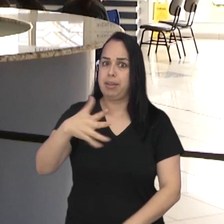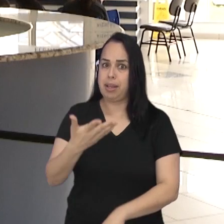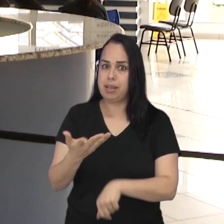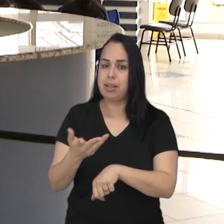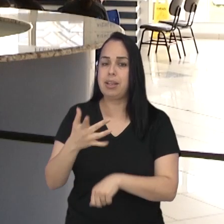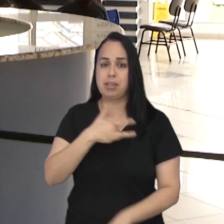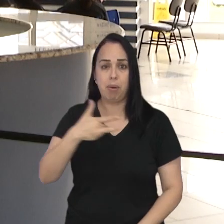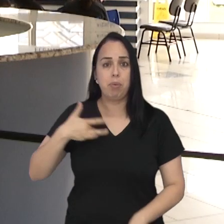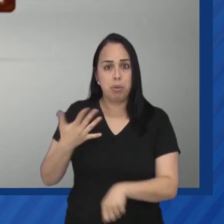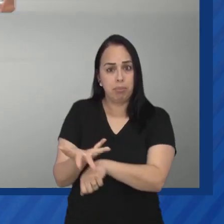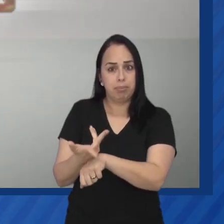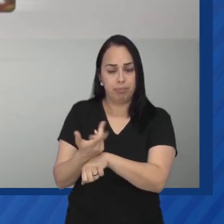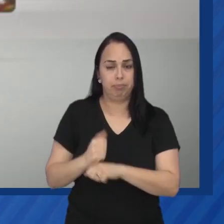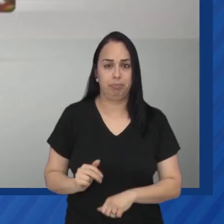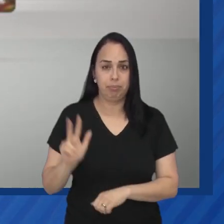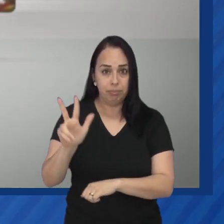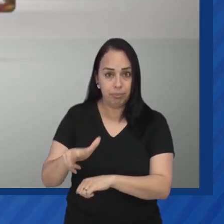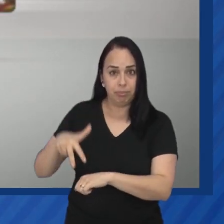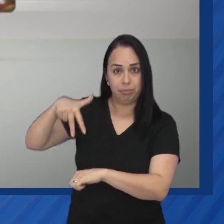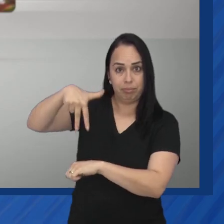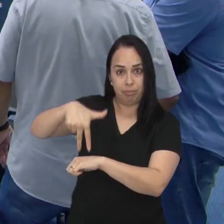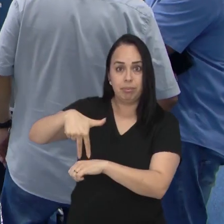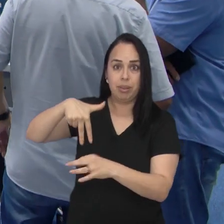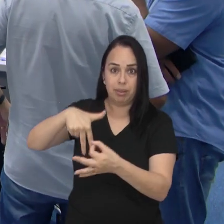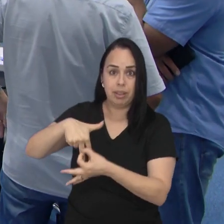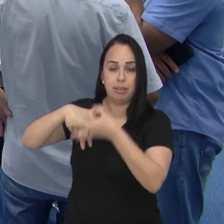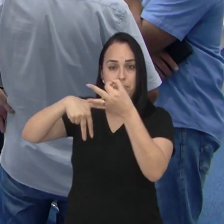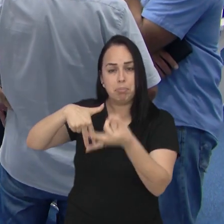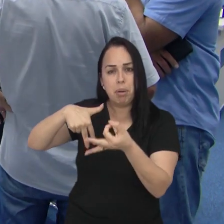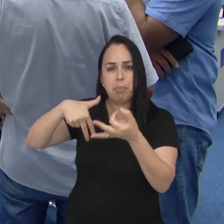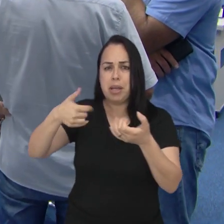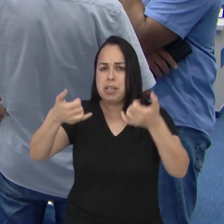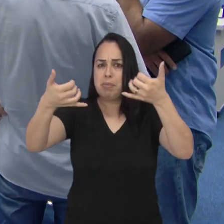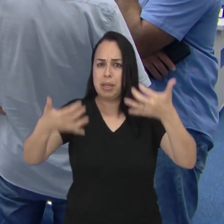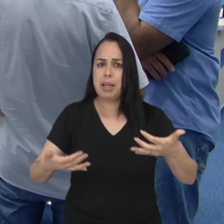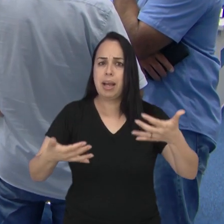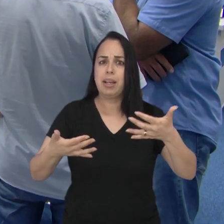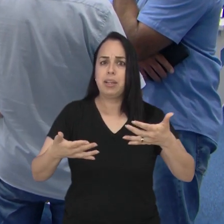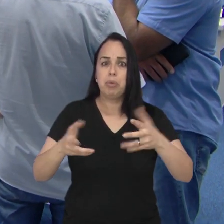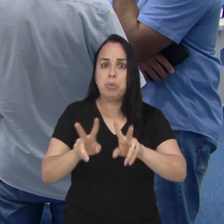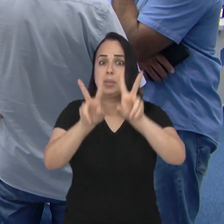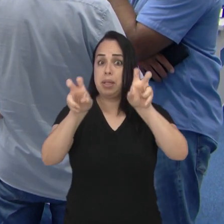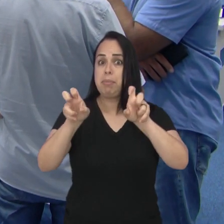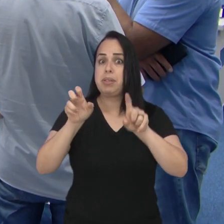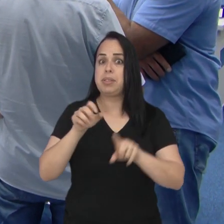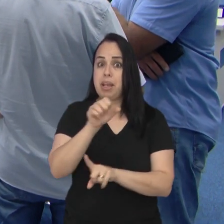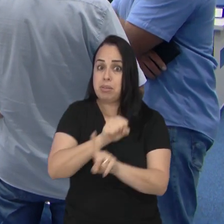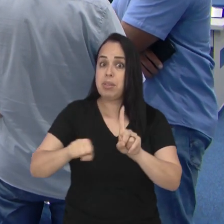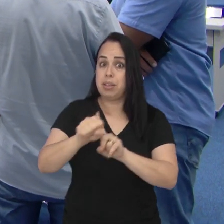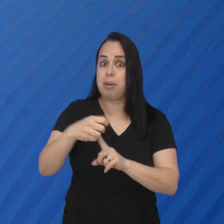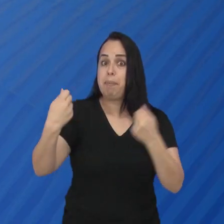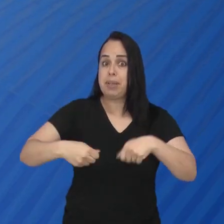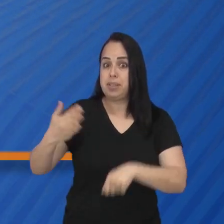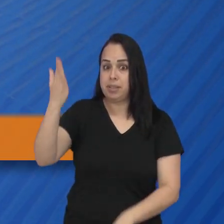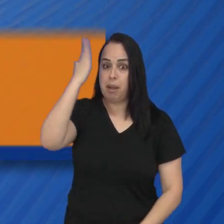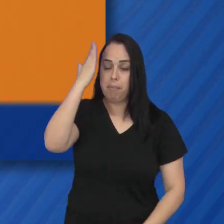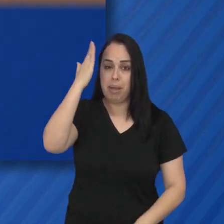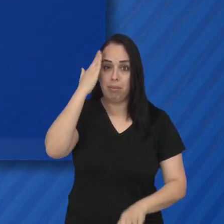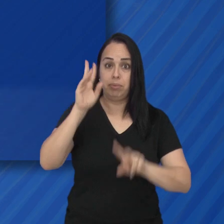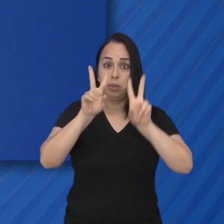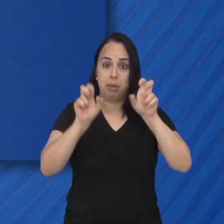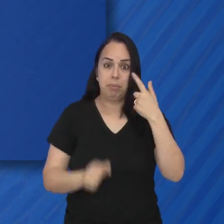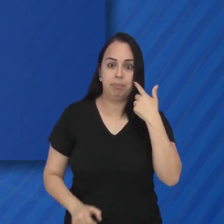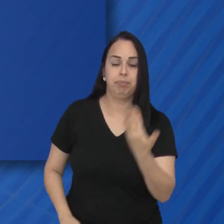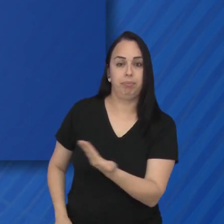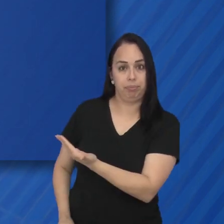nos serviços da saúde. Já no Pinga-Fogo, momento em que os vereadores vão à tribuna para debater assuntos de interesse público, os principais